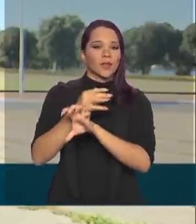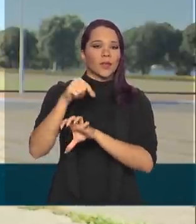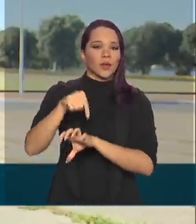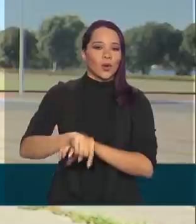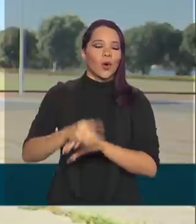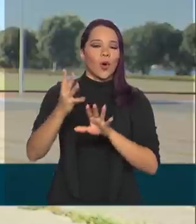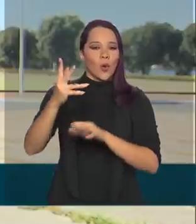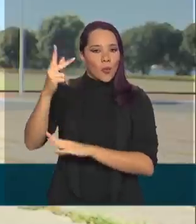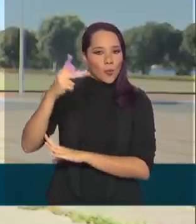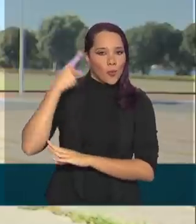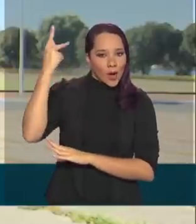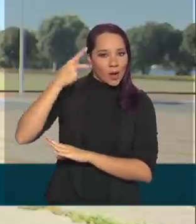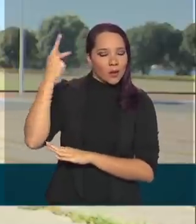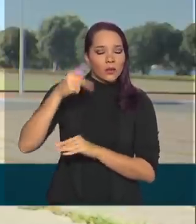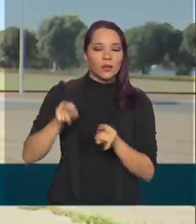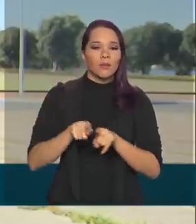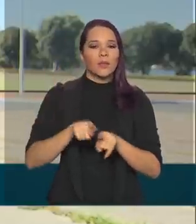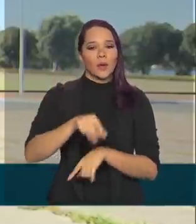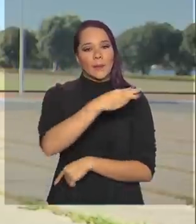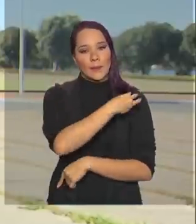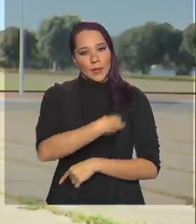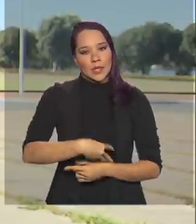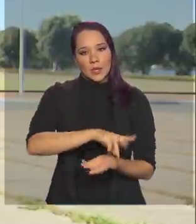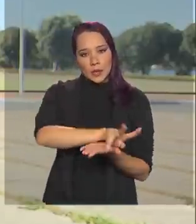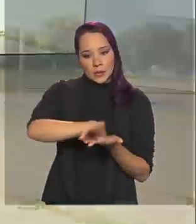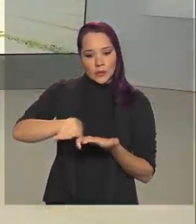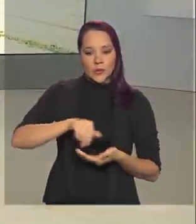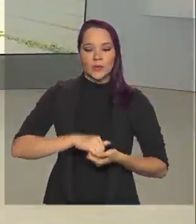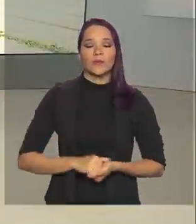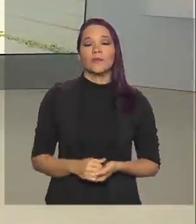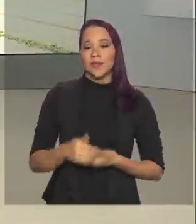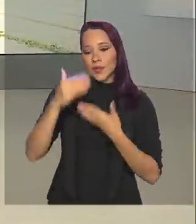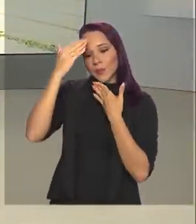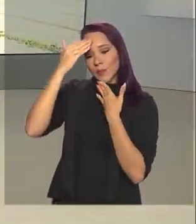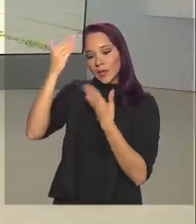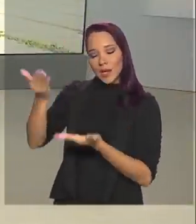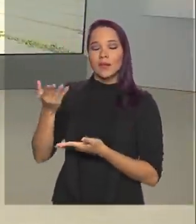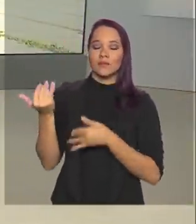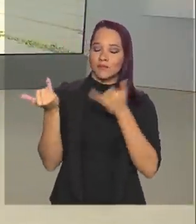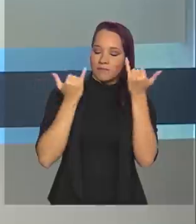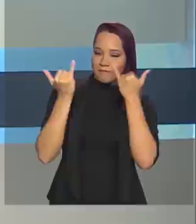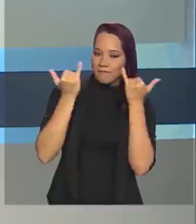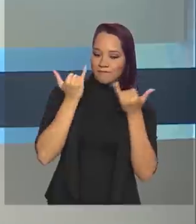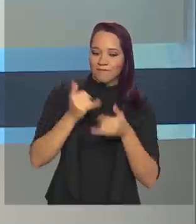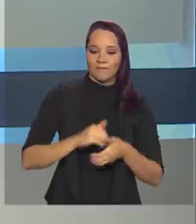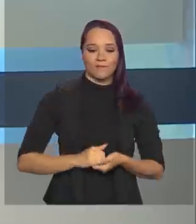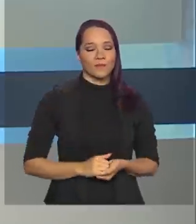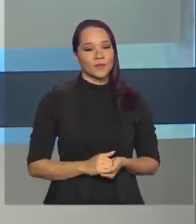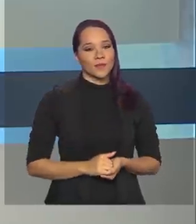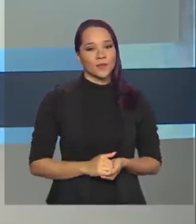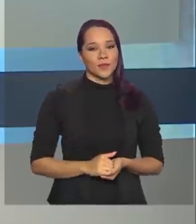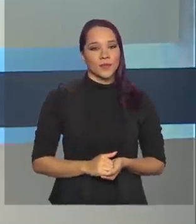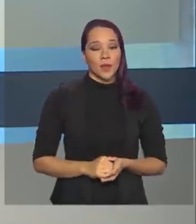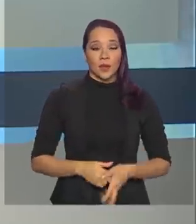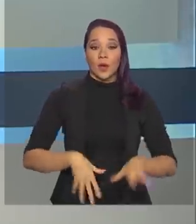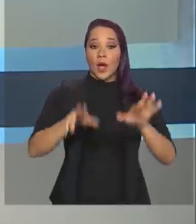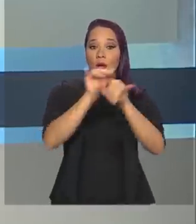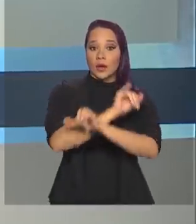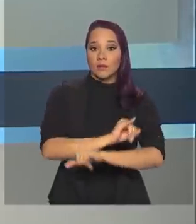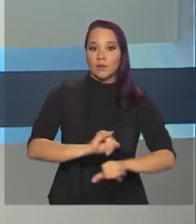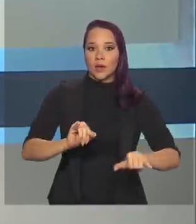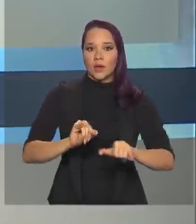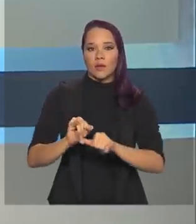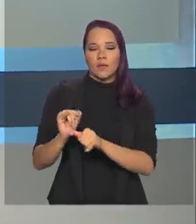parlamentares e ministros. Renata? Obrigada, Luciana, pelas suas informações. A campanha para